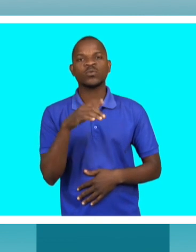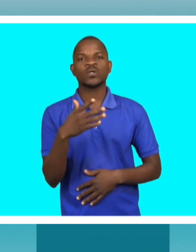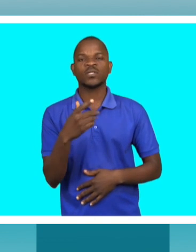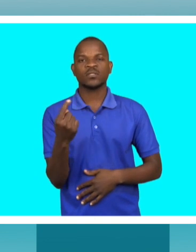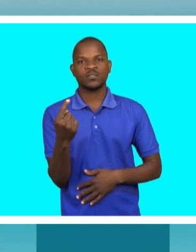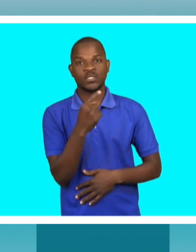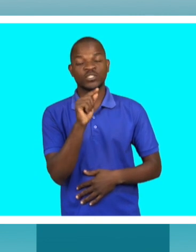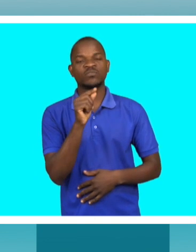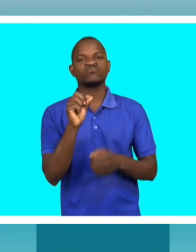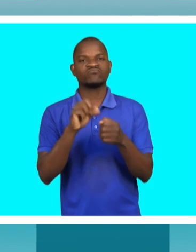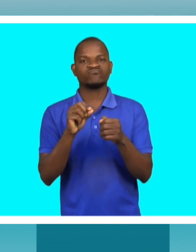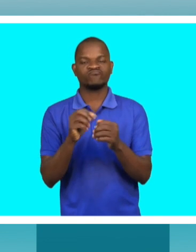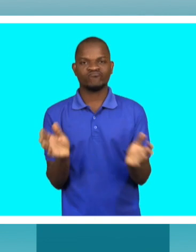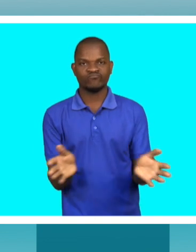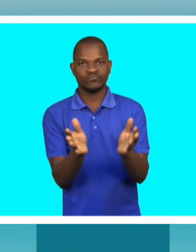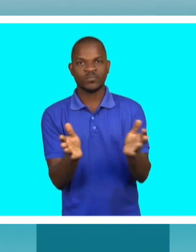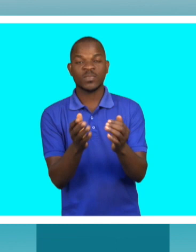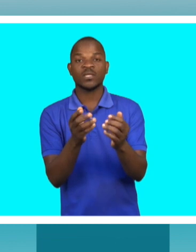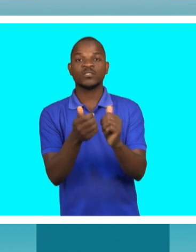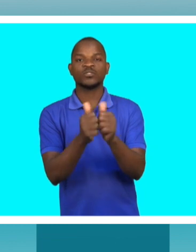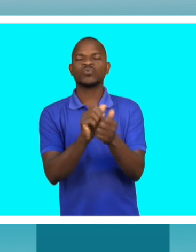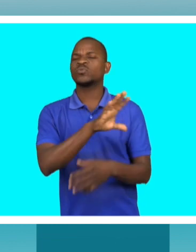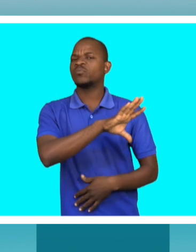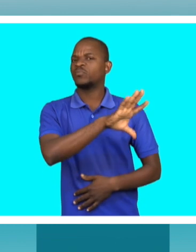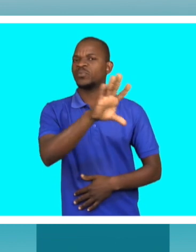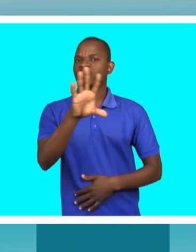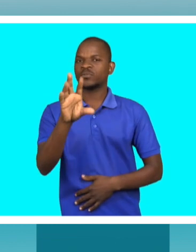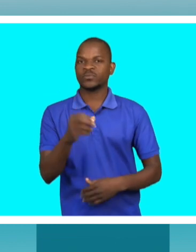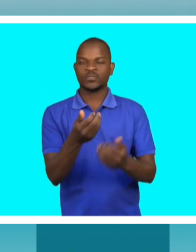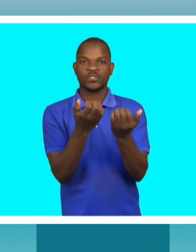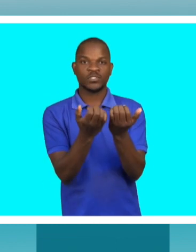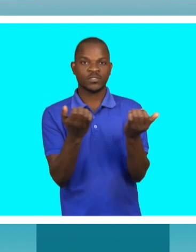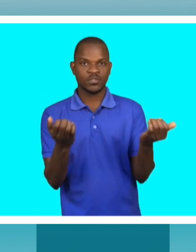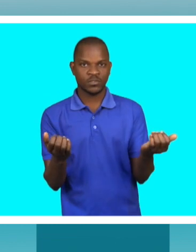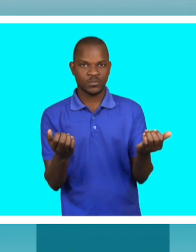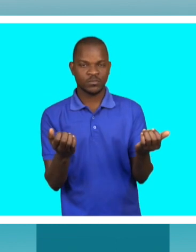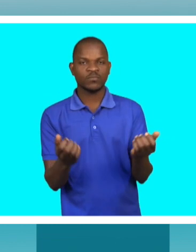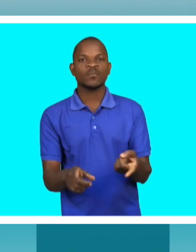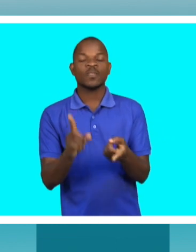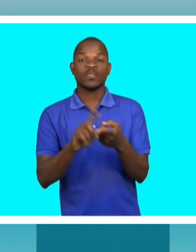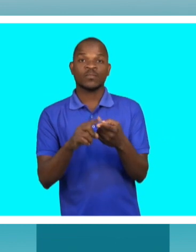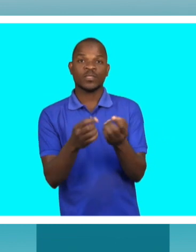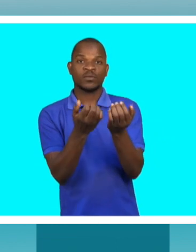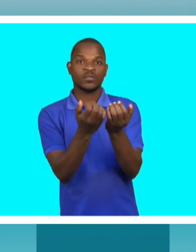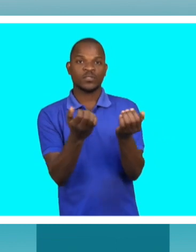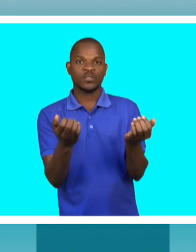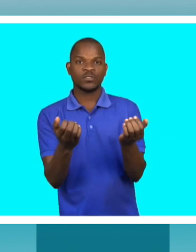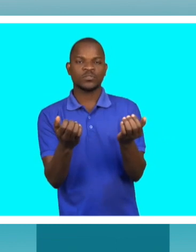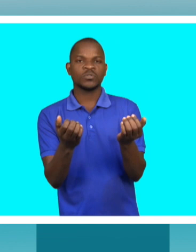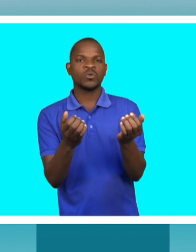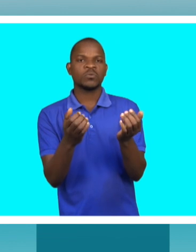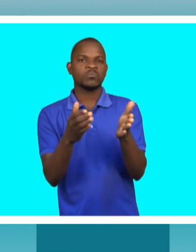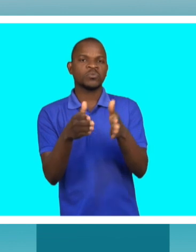está a massificar o desporto para todas as crianças. Querer as crianças